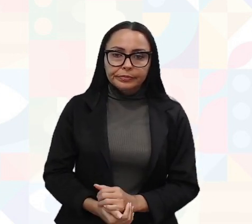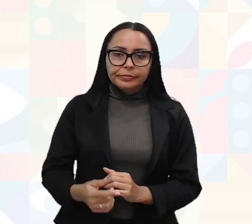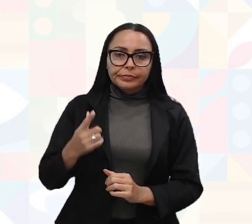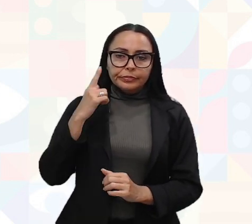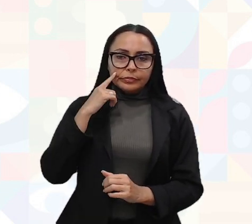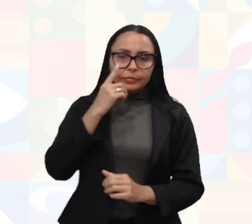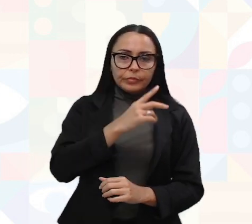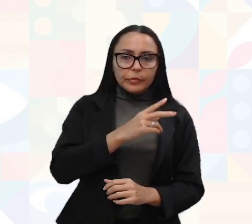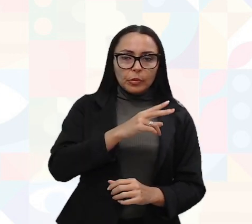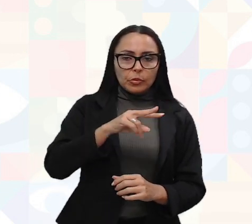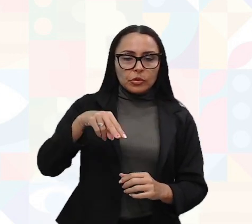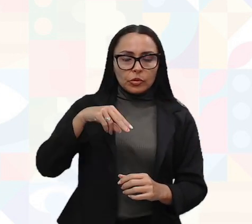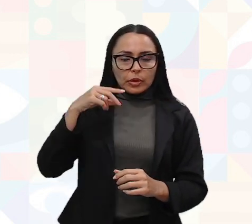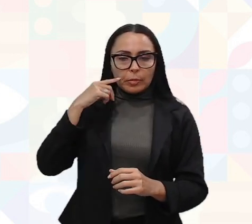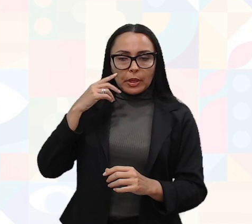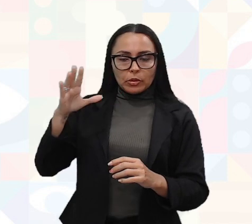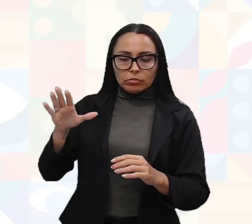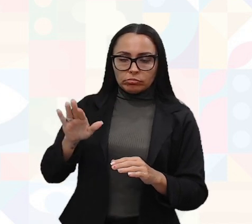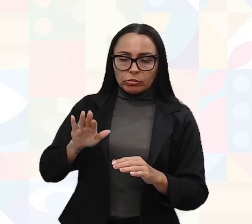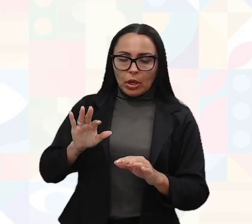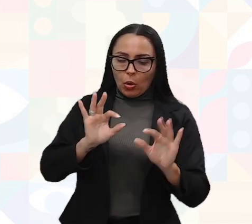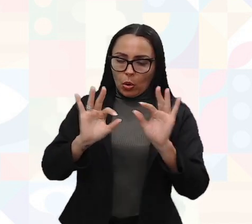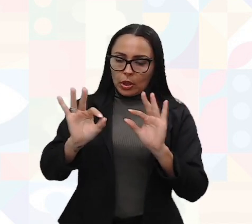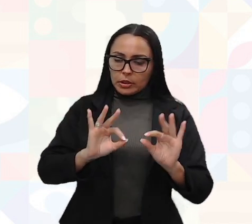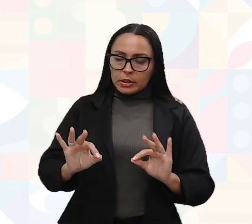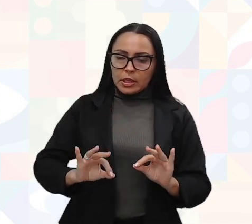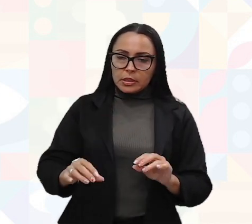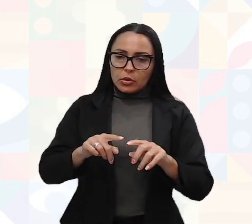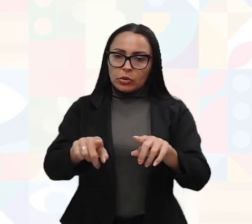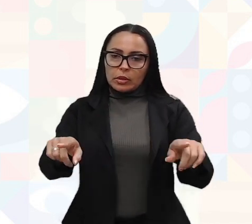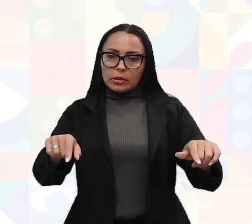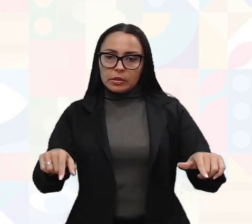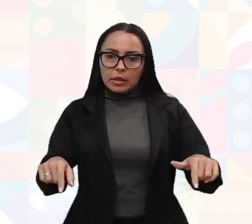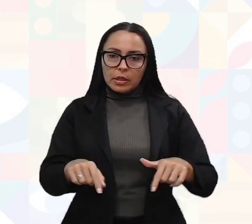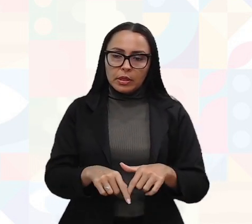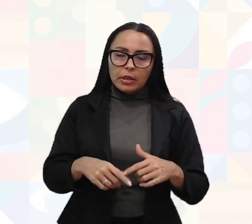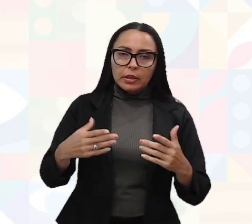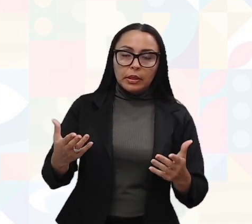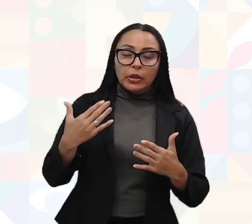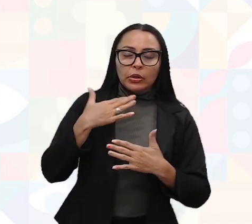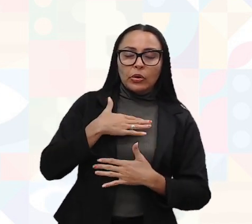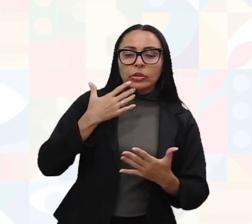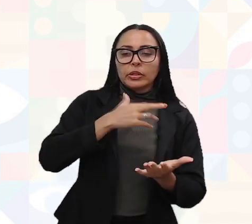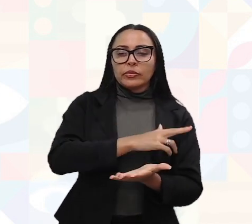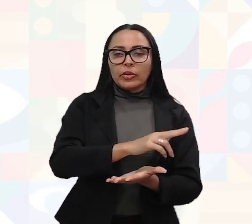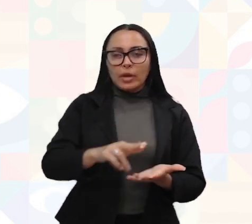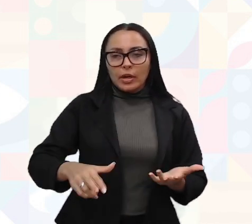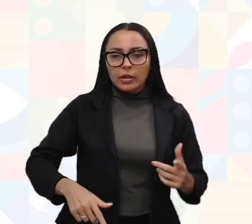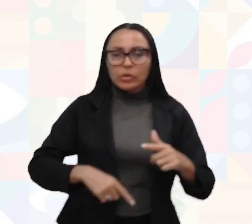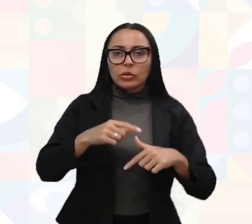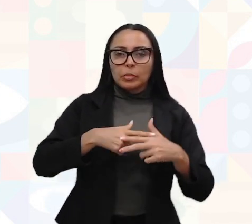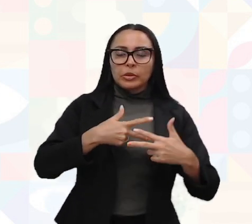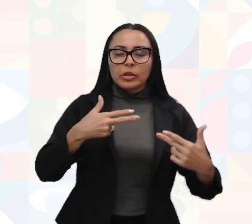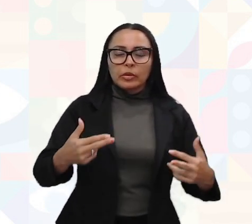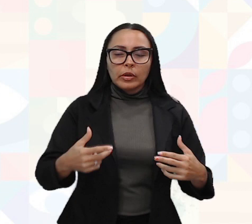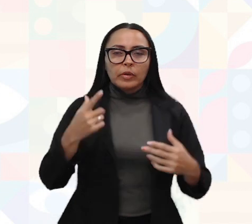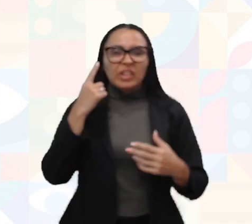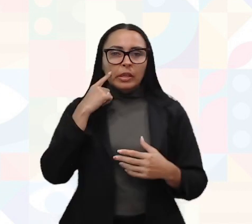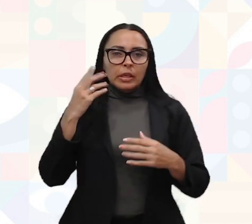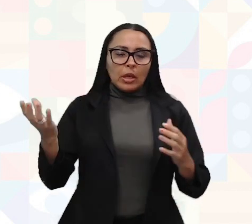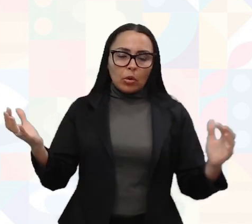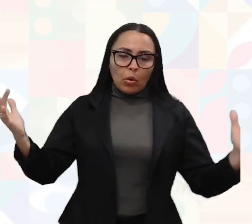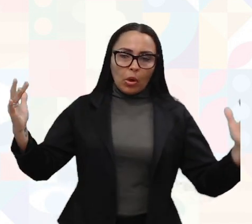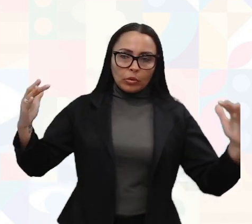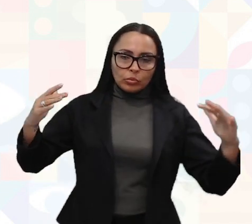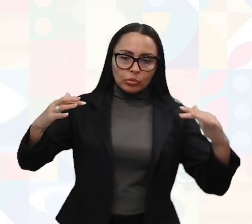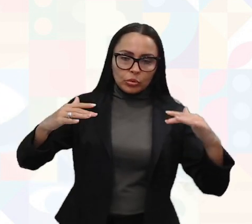posicionamento desses móveis. Às vezes o cliente gosta de muito móveis, de vários objetos. E ele vai querer colocar tudo isso no